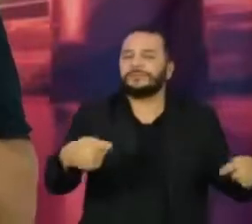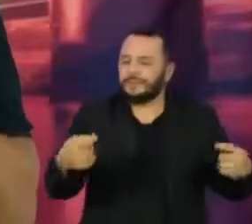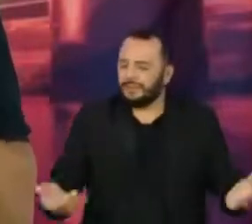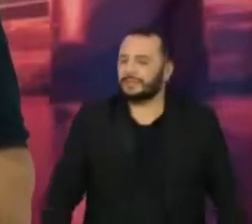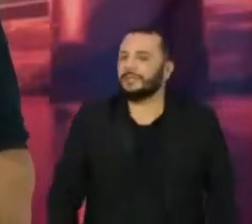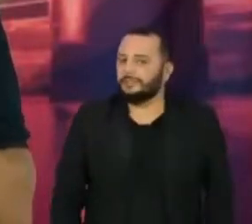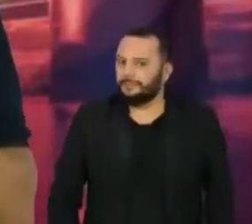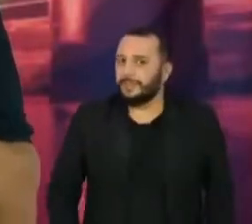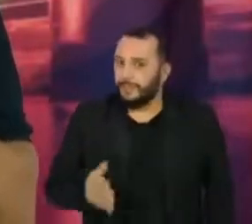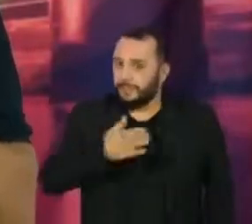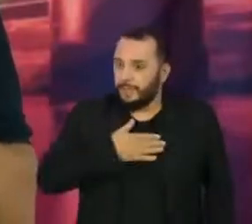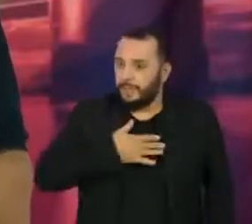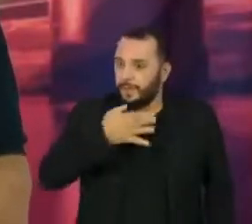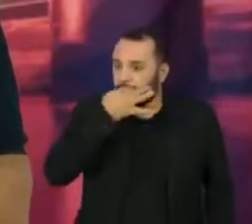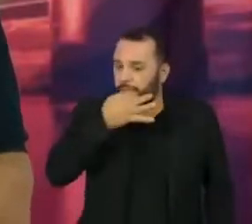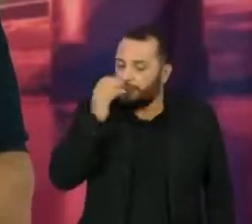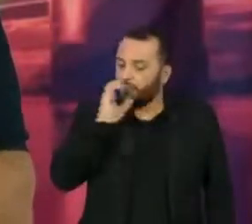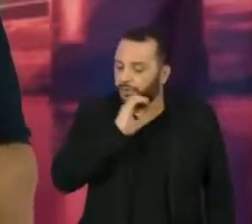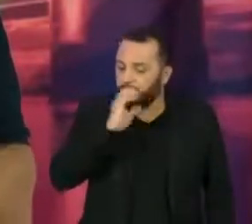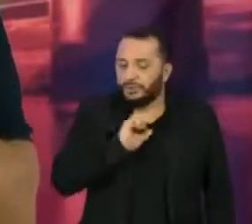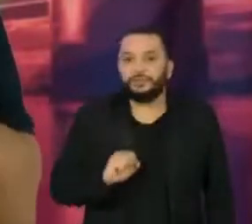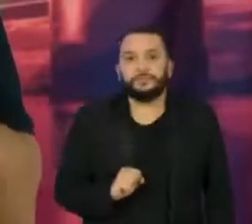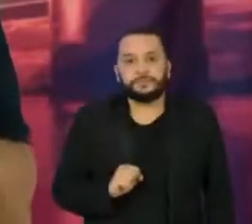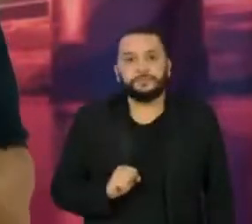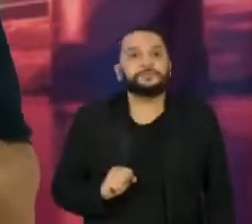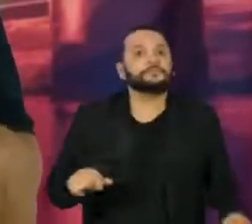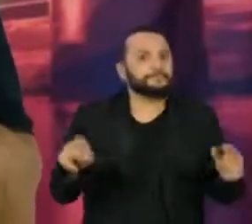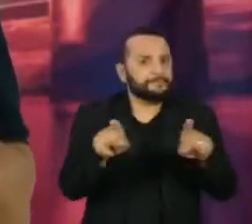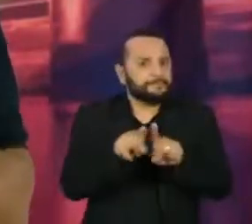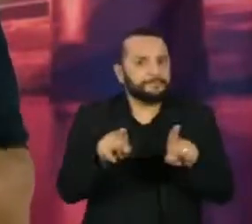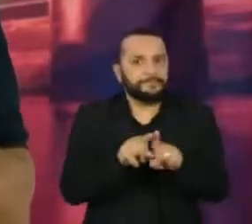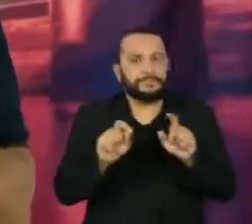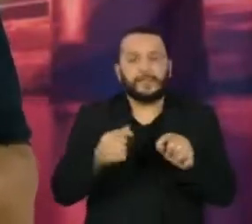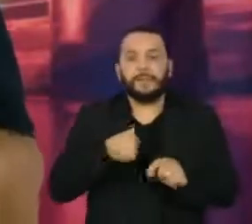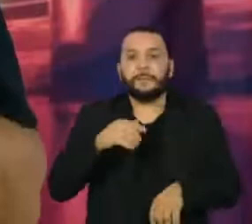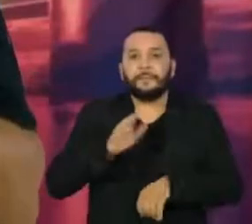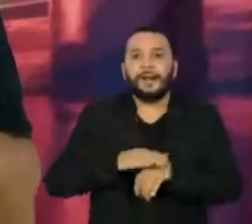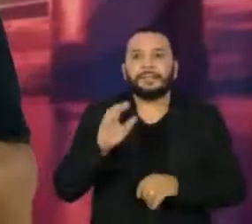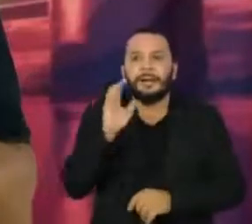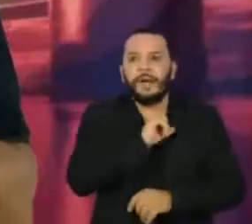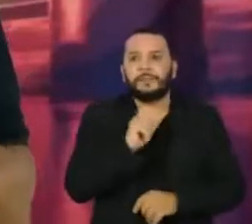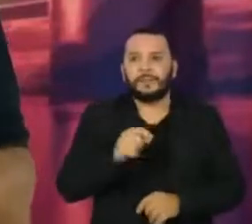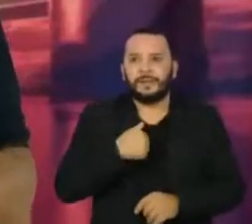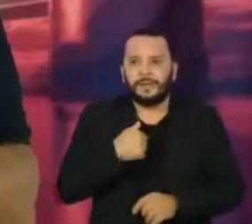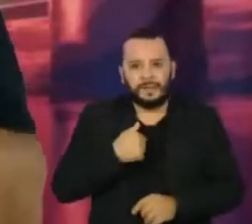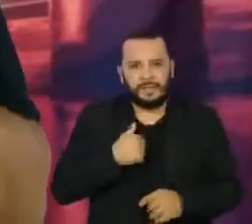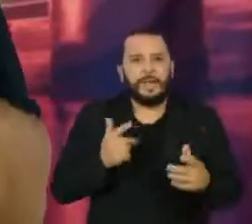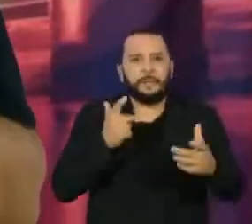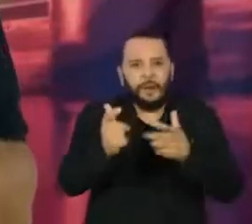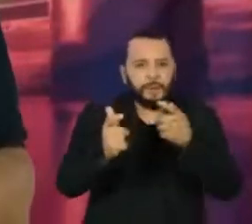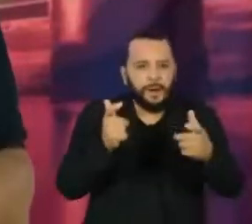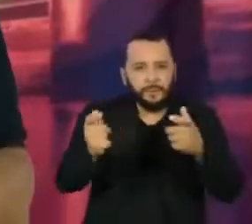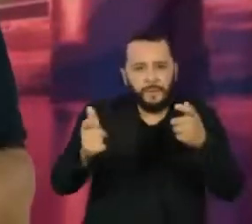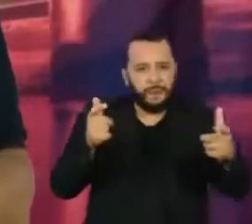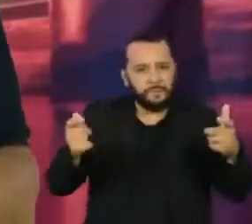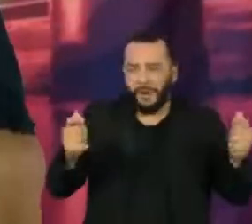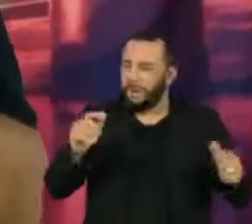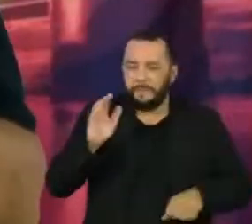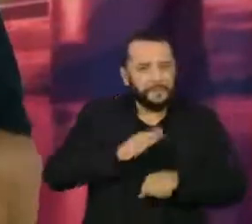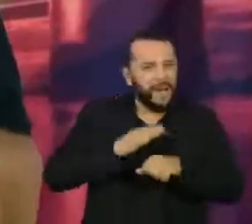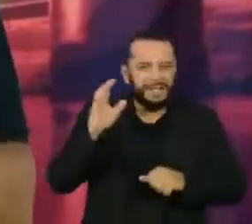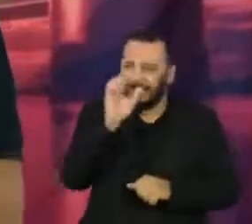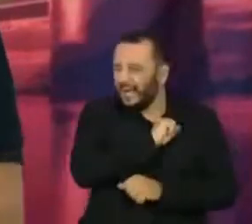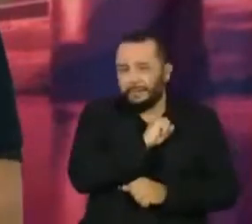a nossa situação mais urgente é a disponibilização de vacinas. E, para isso, a gente precisa de um mutirão,